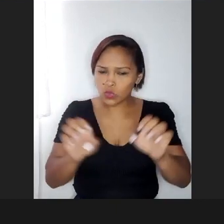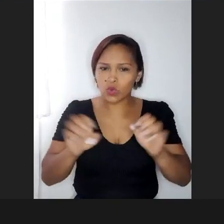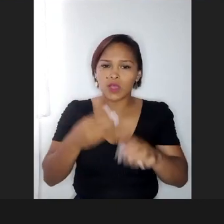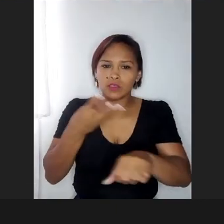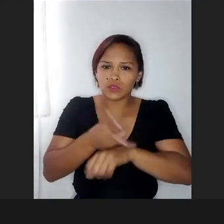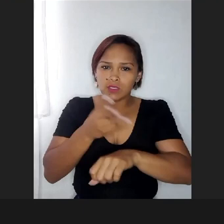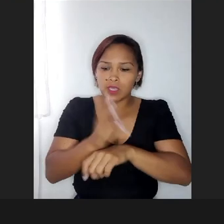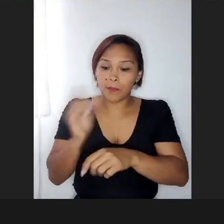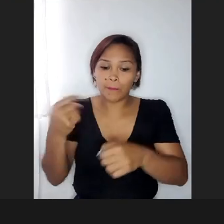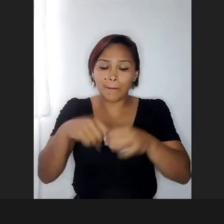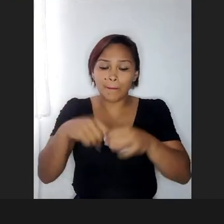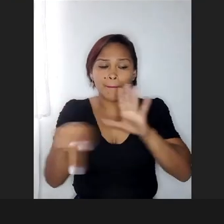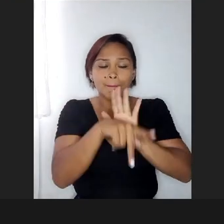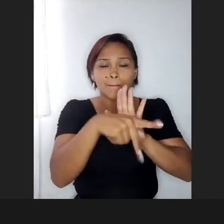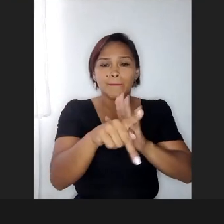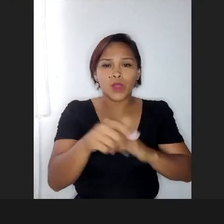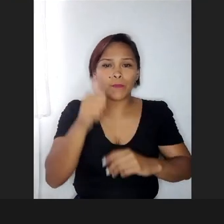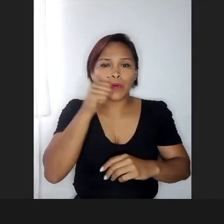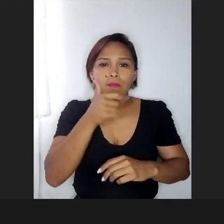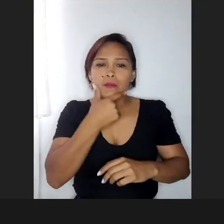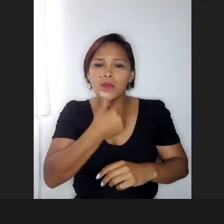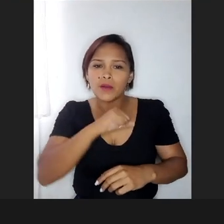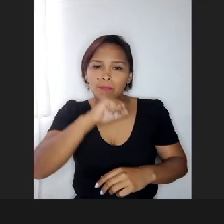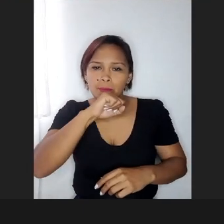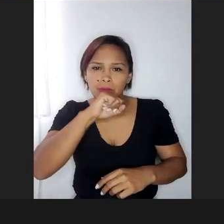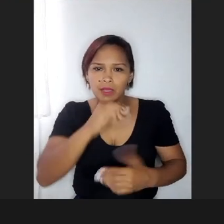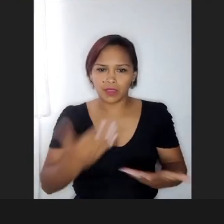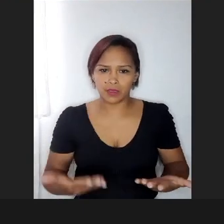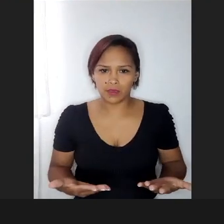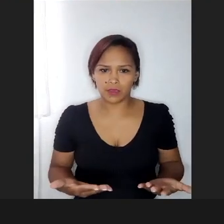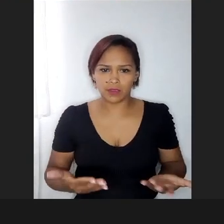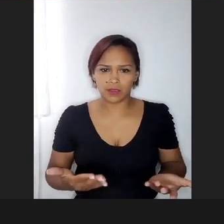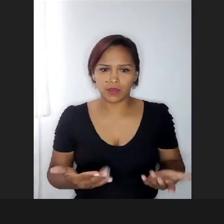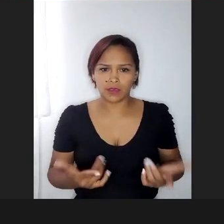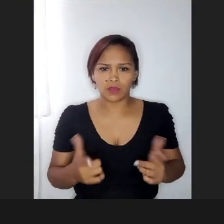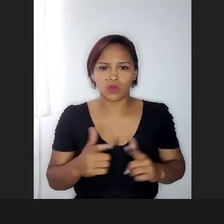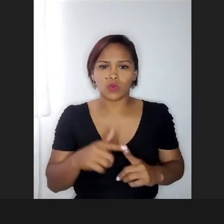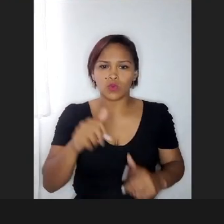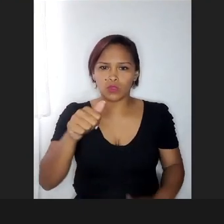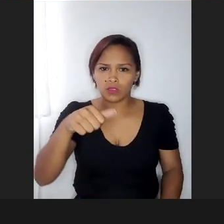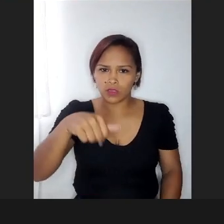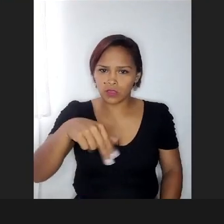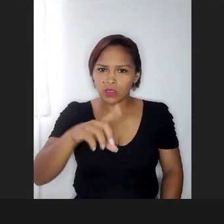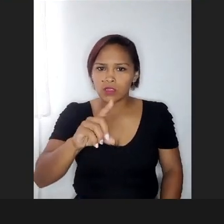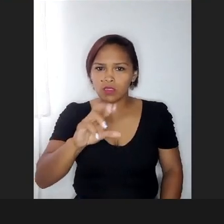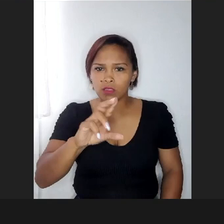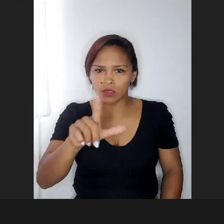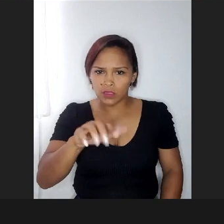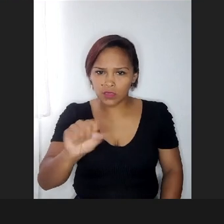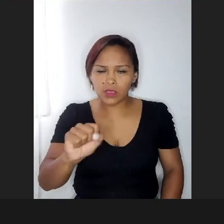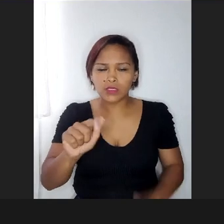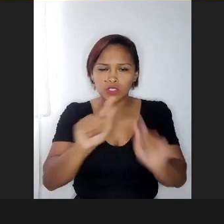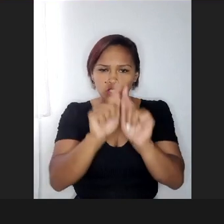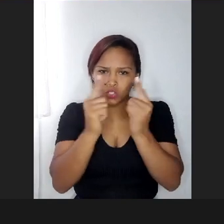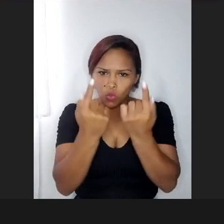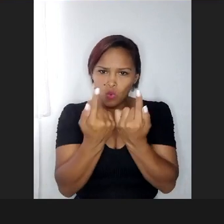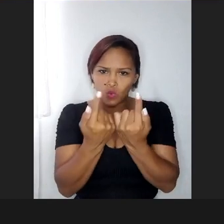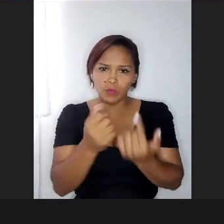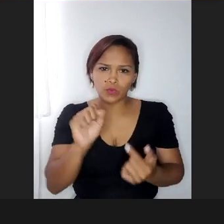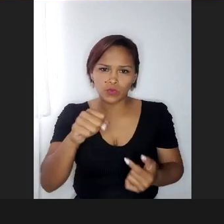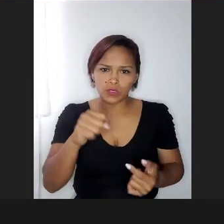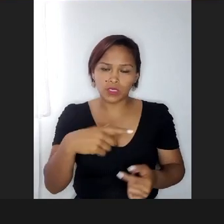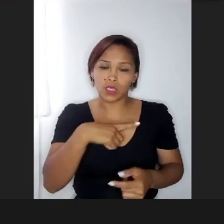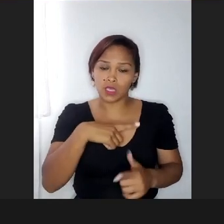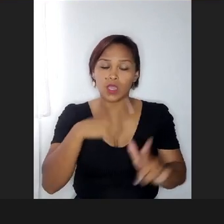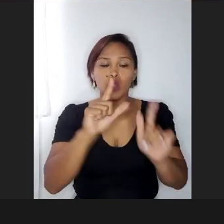mães e pais atípicos? O, o da Andresa é, né, Andresa, seu grupo? Sim, eu tenho